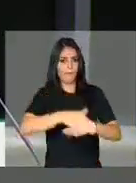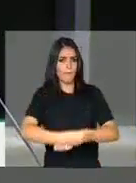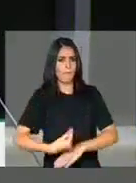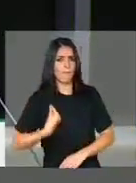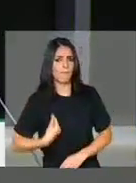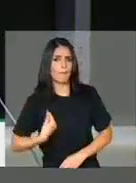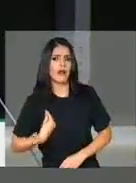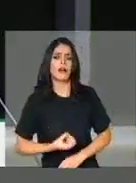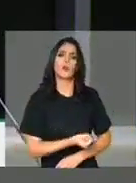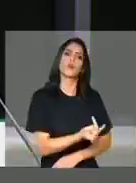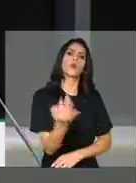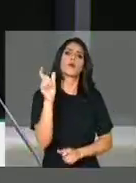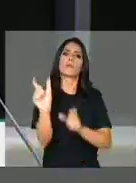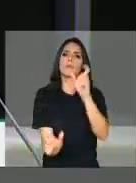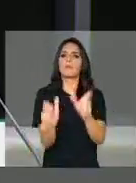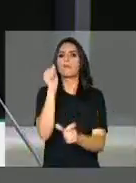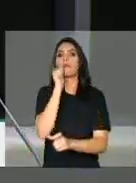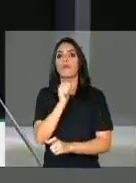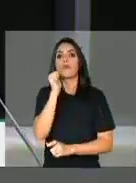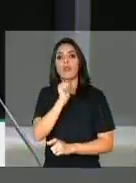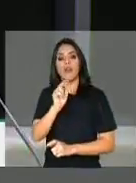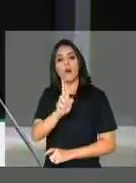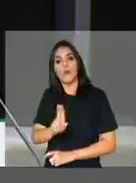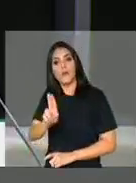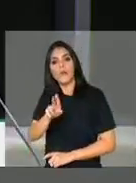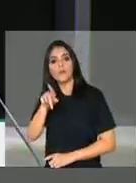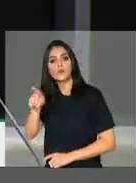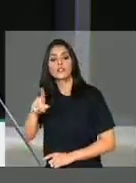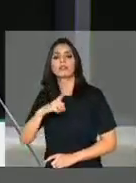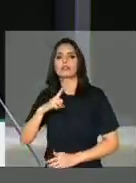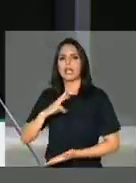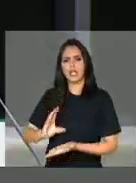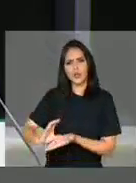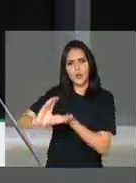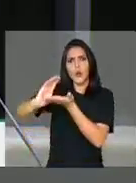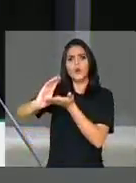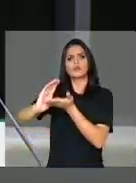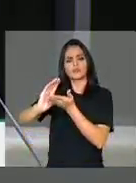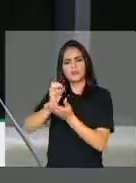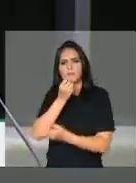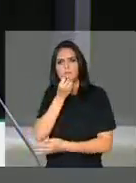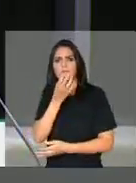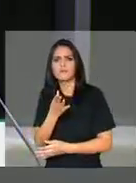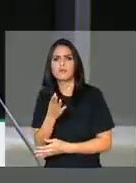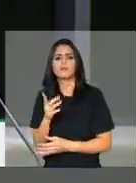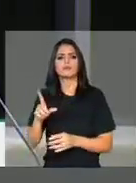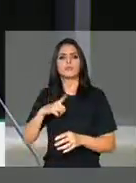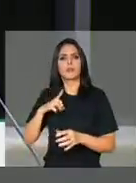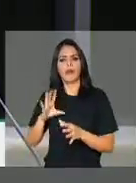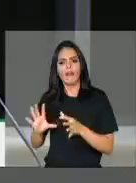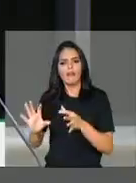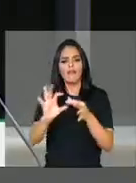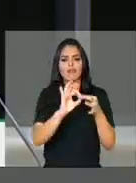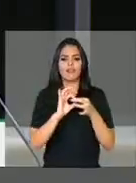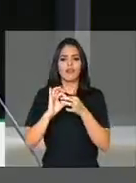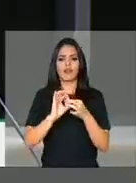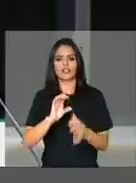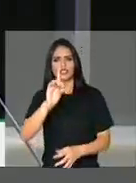das suas usuárias, tem um conselho ativo e integrado com a diretoria,